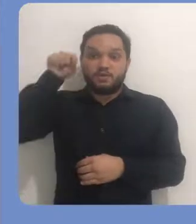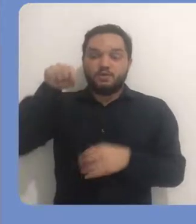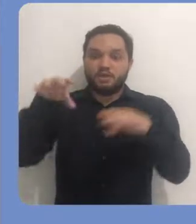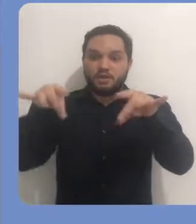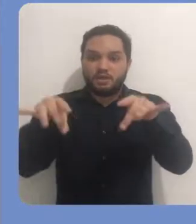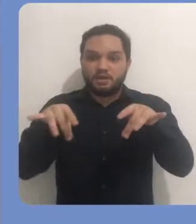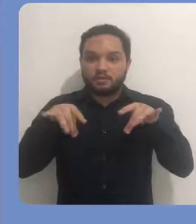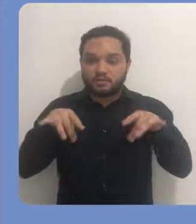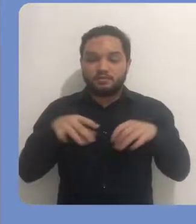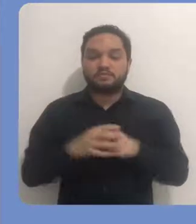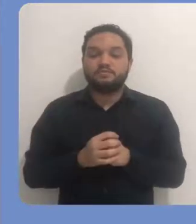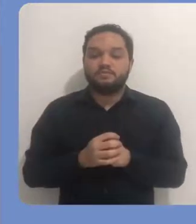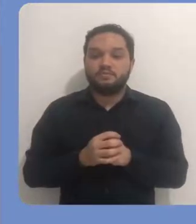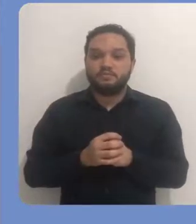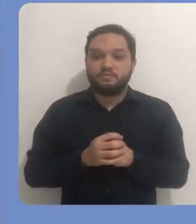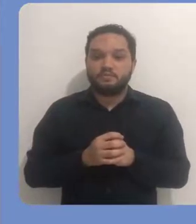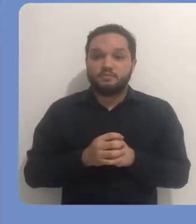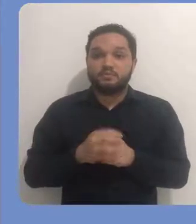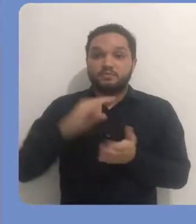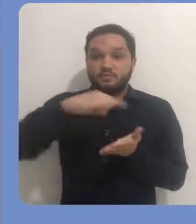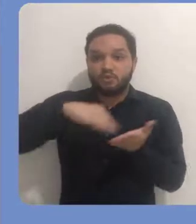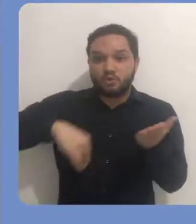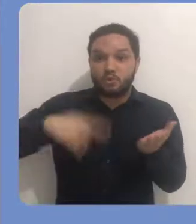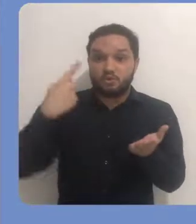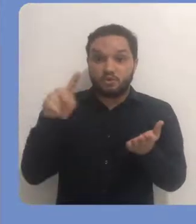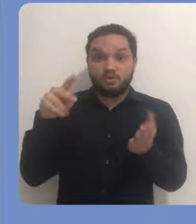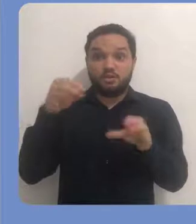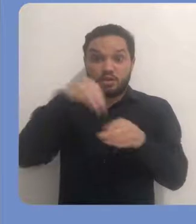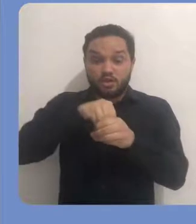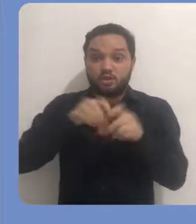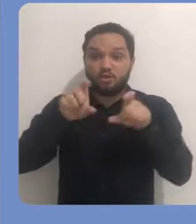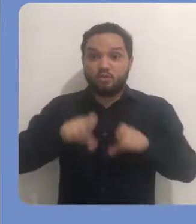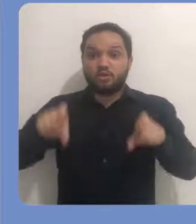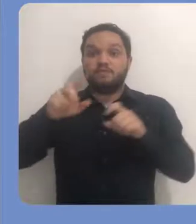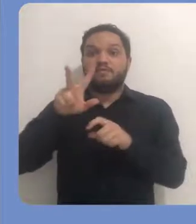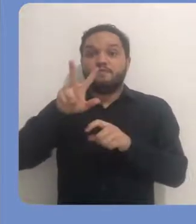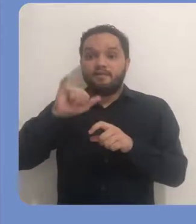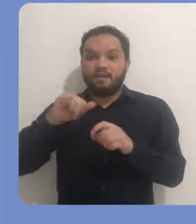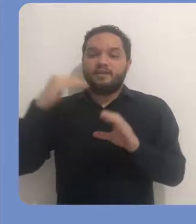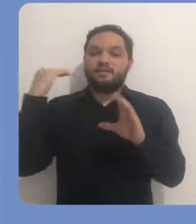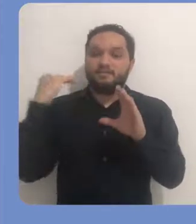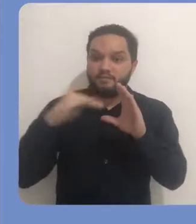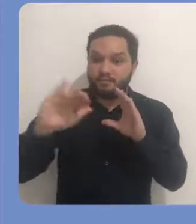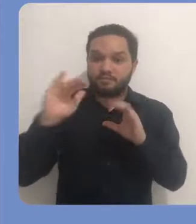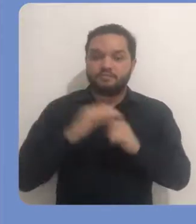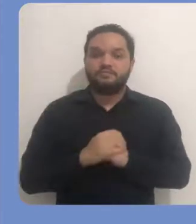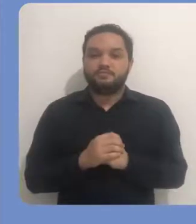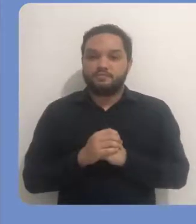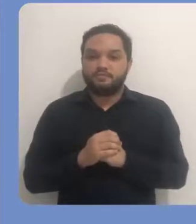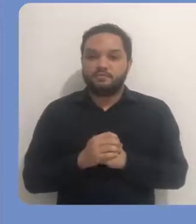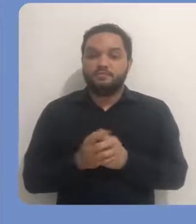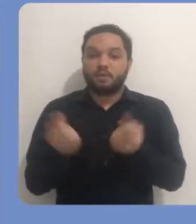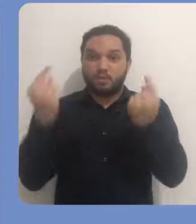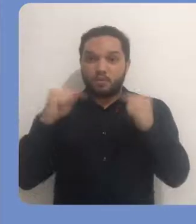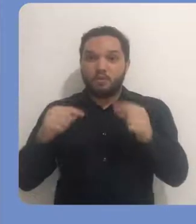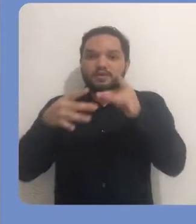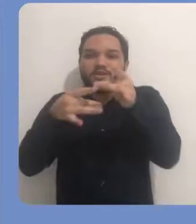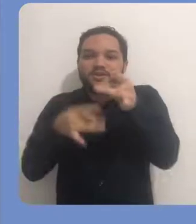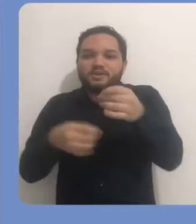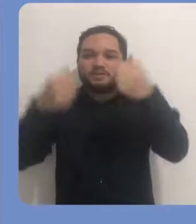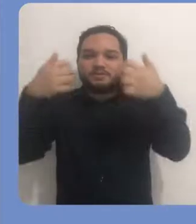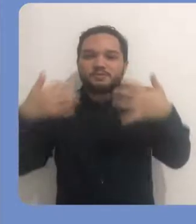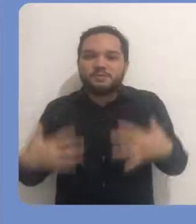para selecionar um documento do seu computador para ser enviado. Forneça uma descrição do